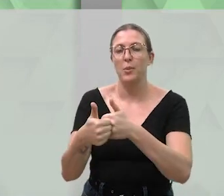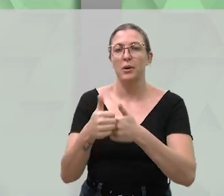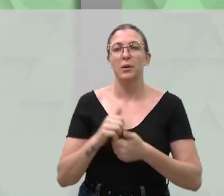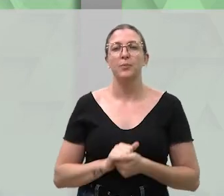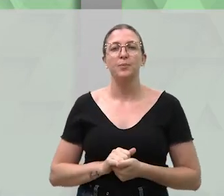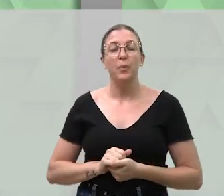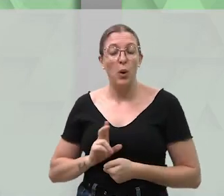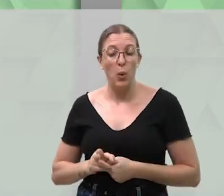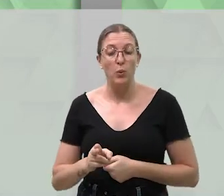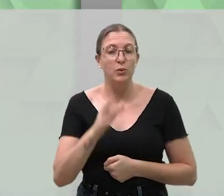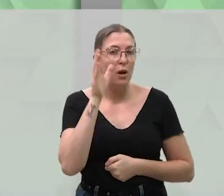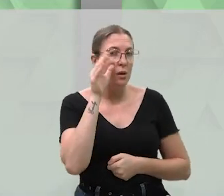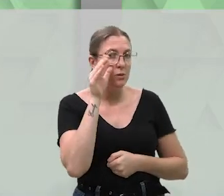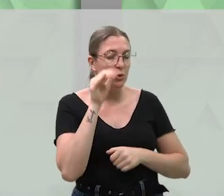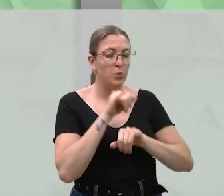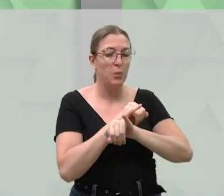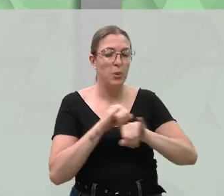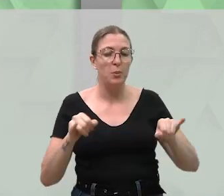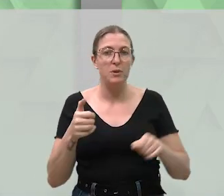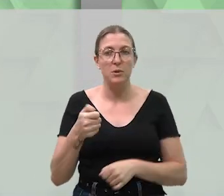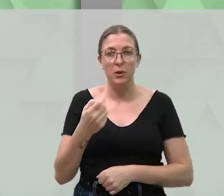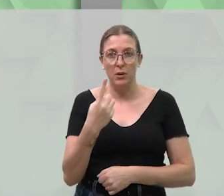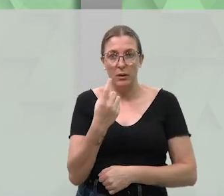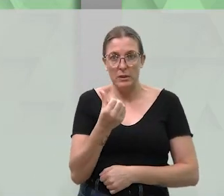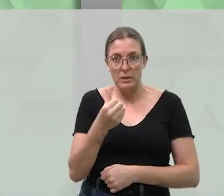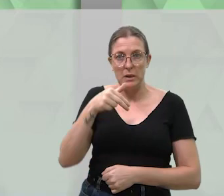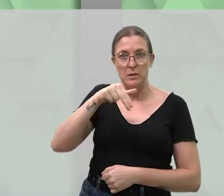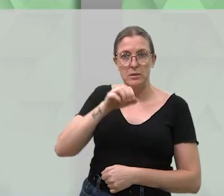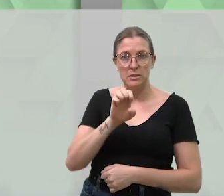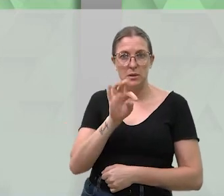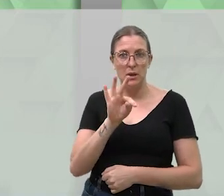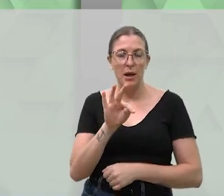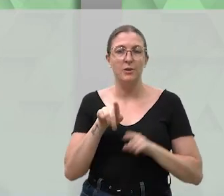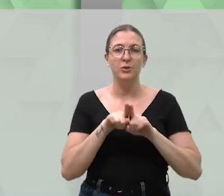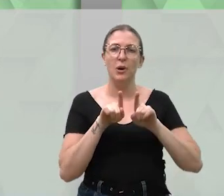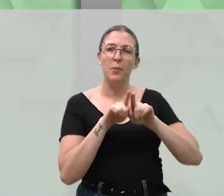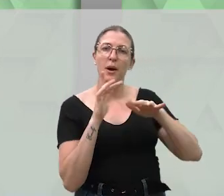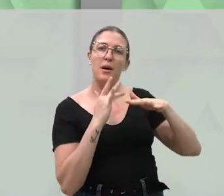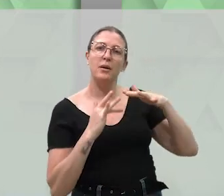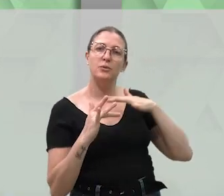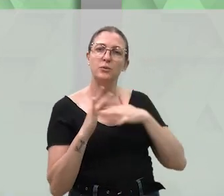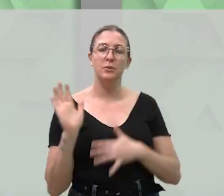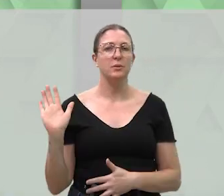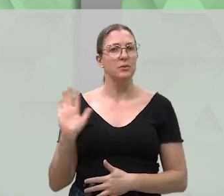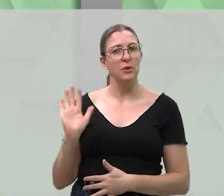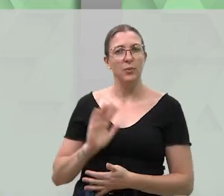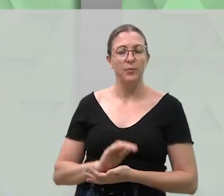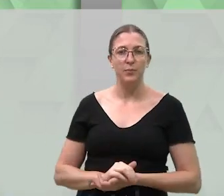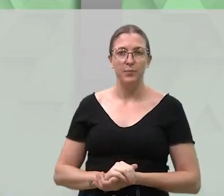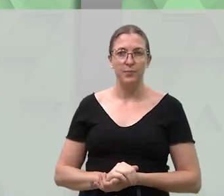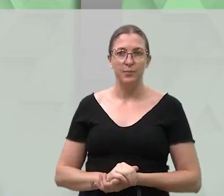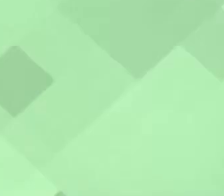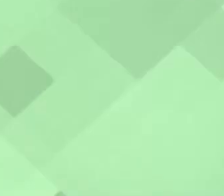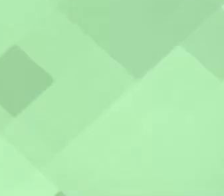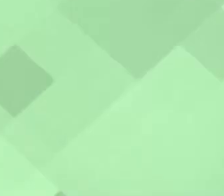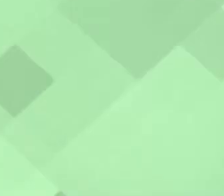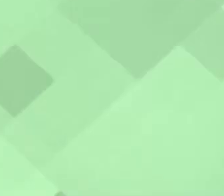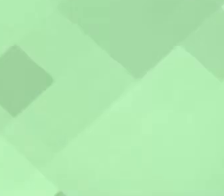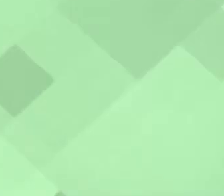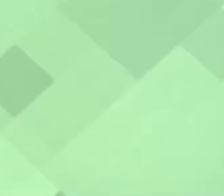obrigada pela companhia. Siga acompanhando a nossa programação pelo canal 16 da NET e também pelas nossas redes sociais. Até mais!